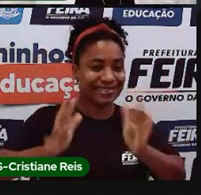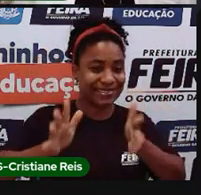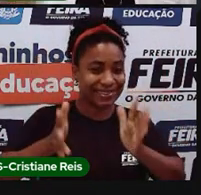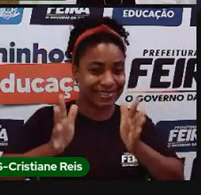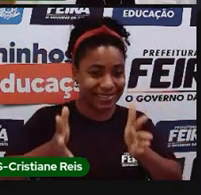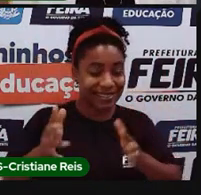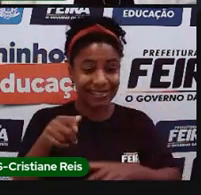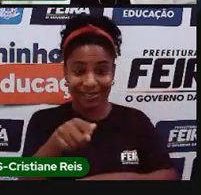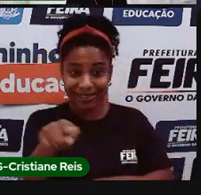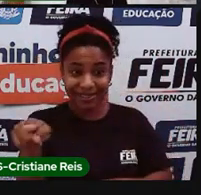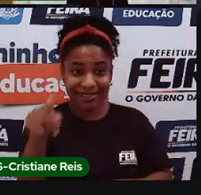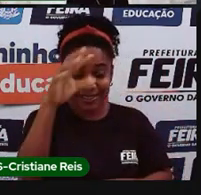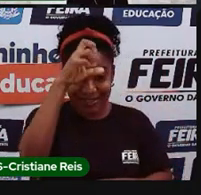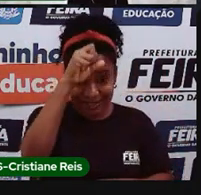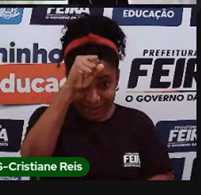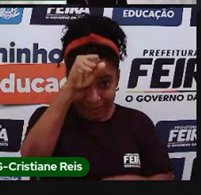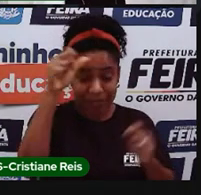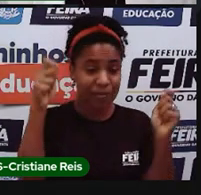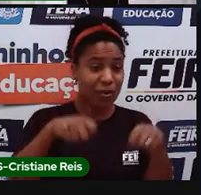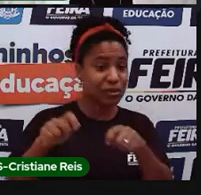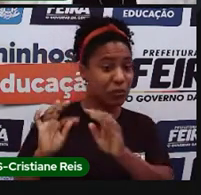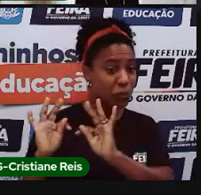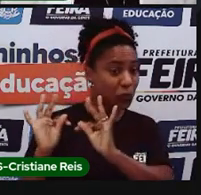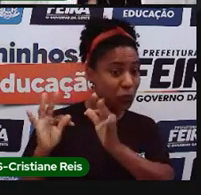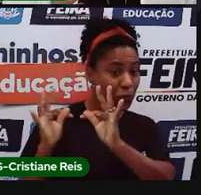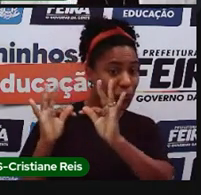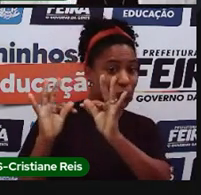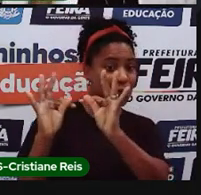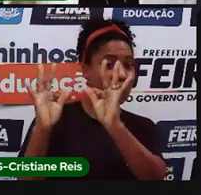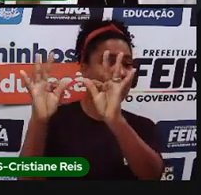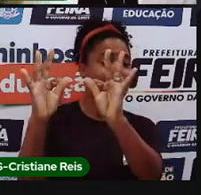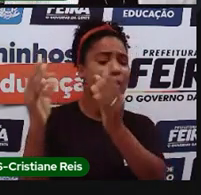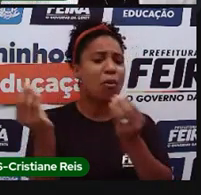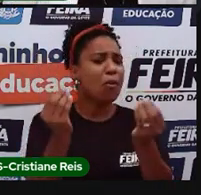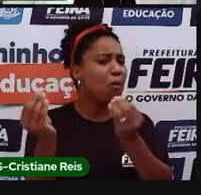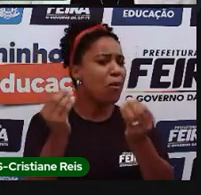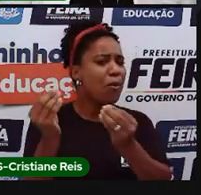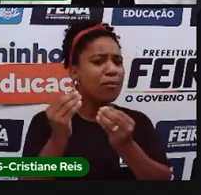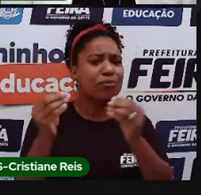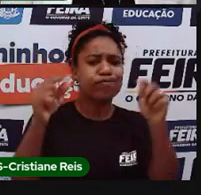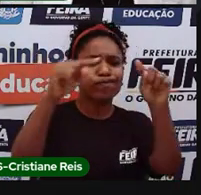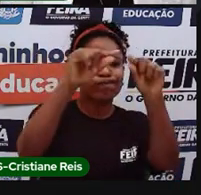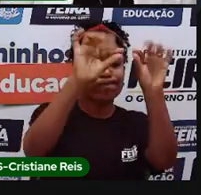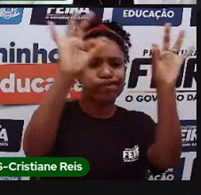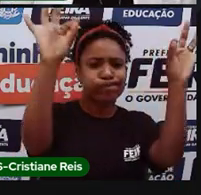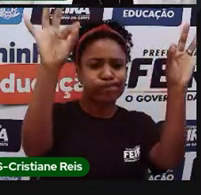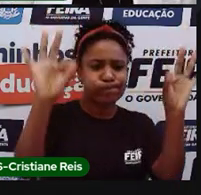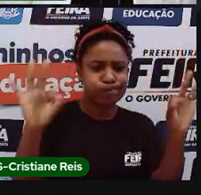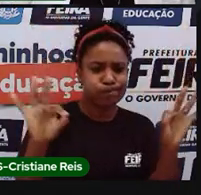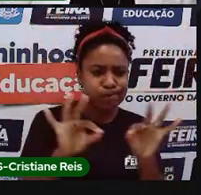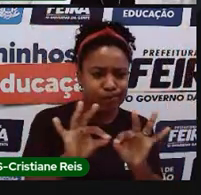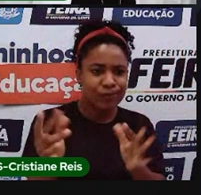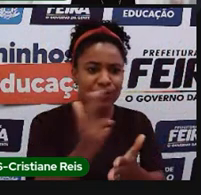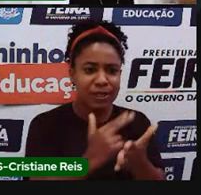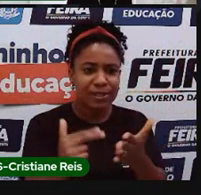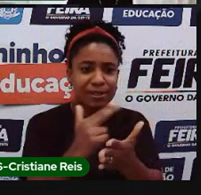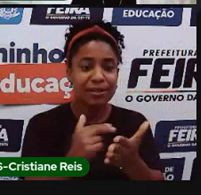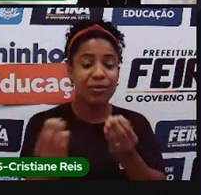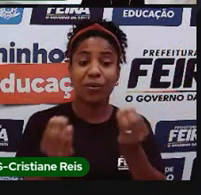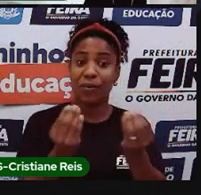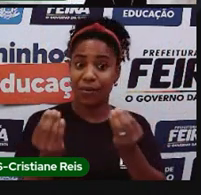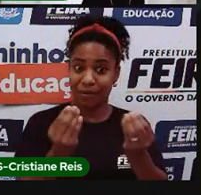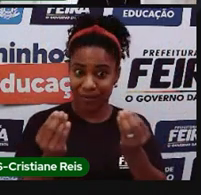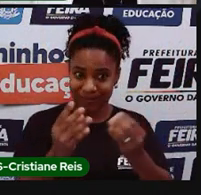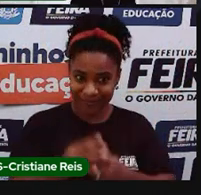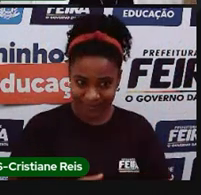uma série de aparelhos tecnológicos para poder representar, né, esses espaços hoje. E a ciência tá